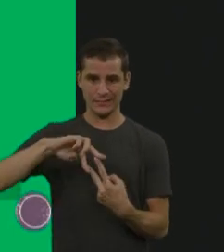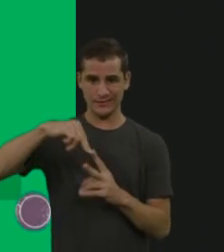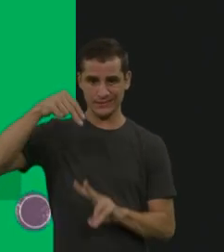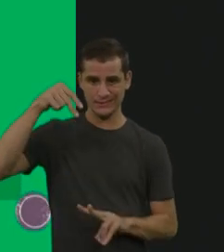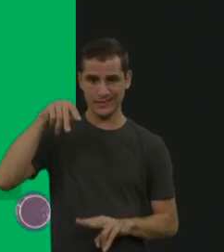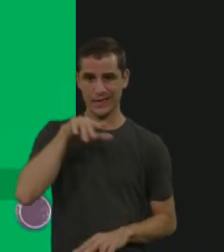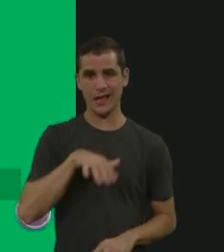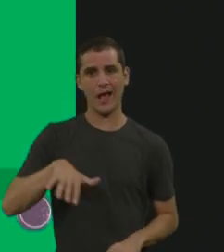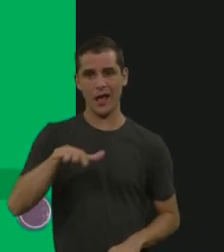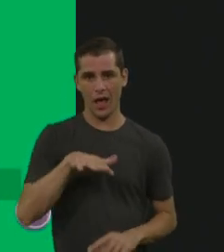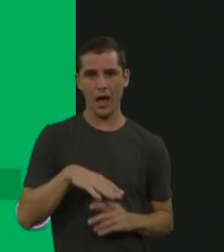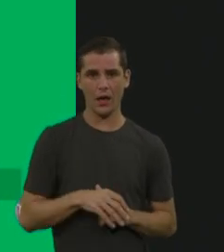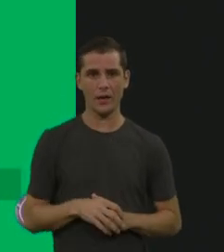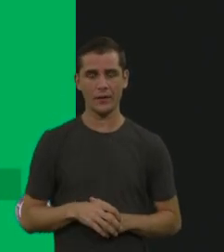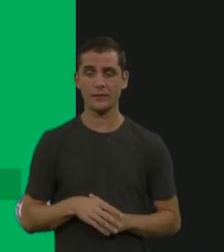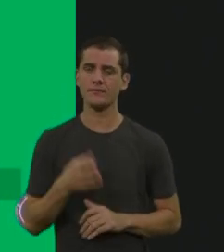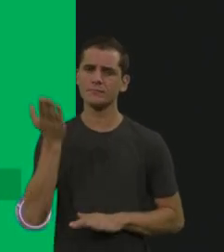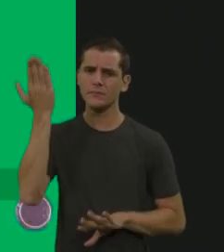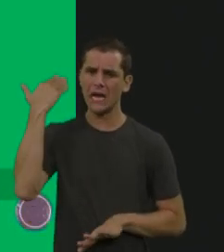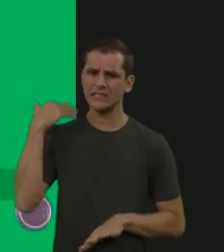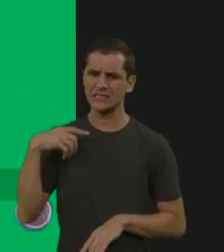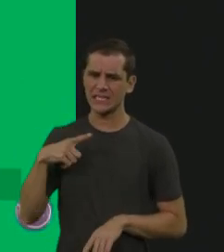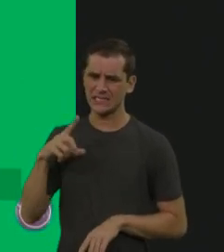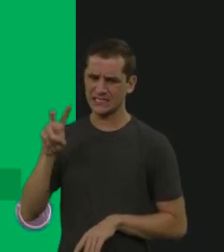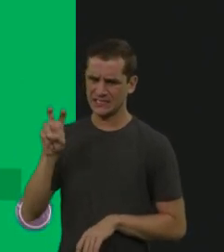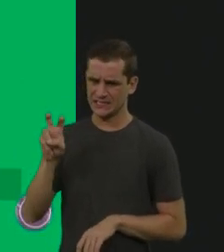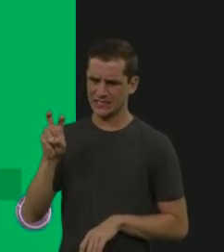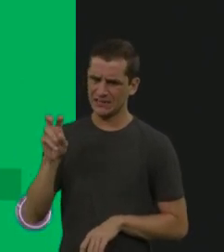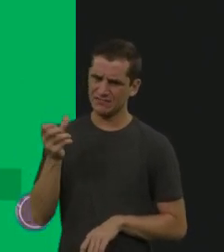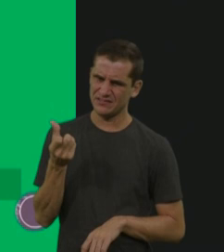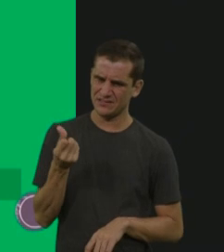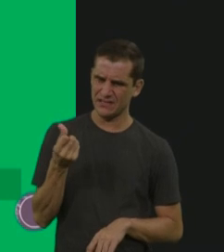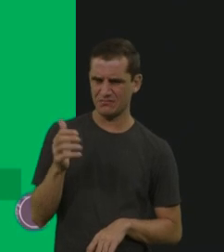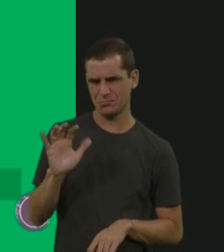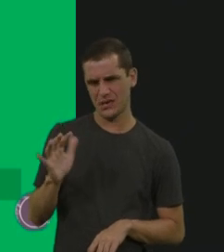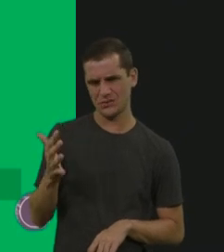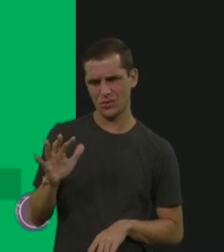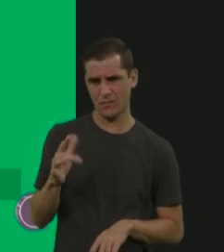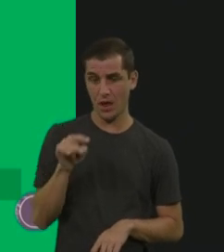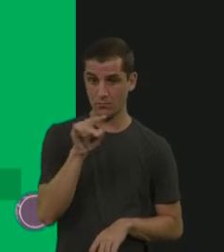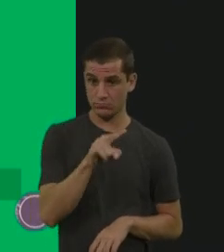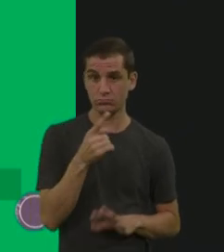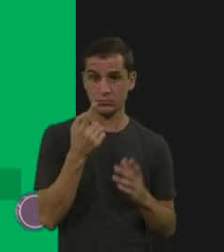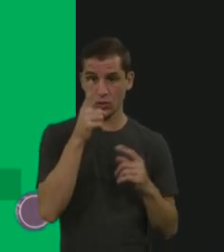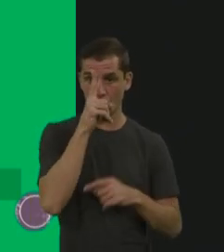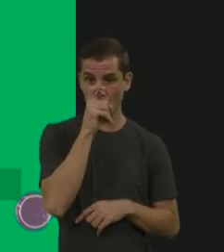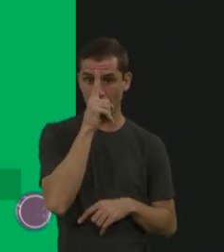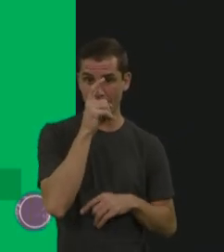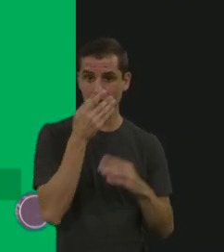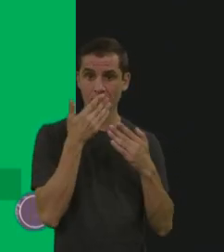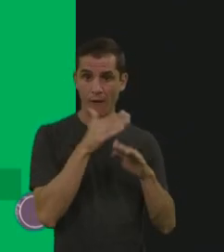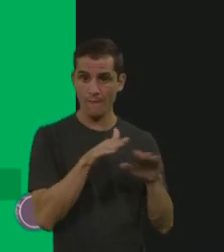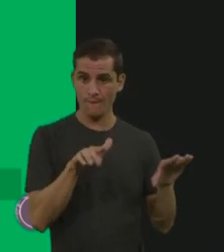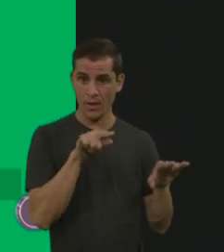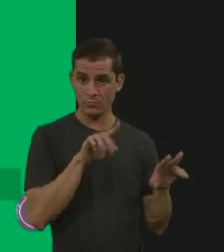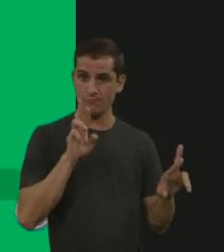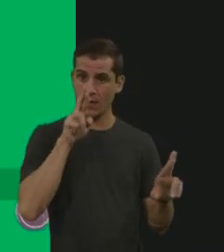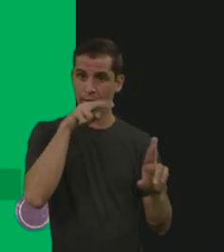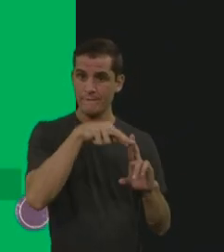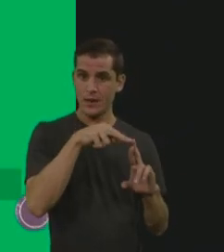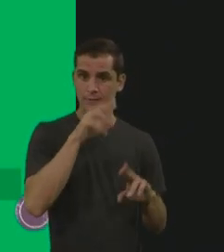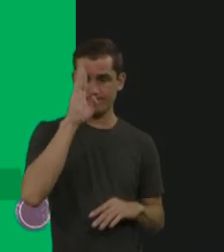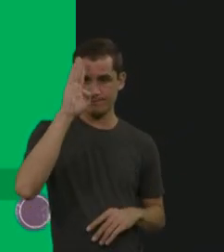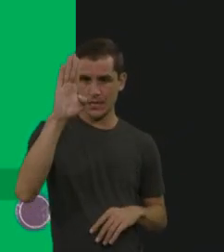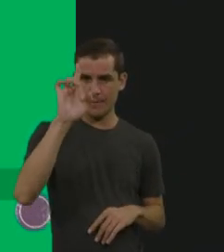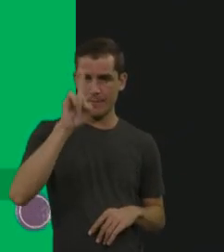contagem. Talvez a gente seja cinco, seis, sei lá, tá? E o infantil é o centro de referência, principalmente, né? Pra danças raras, né? E